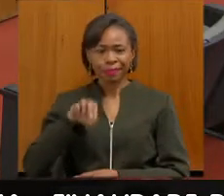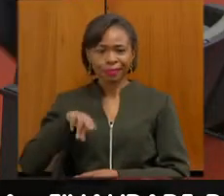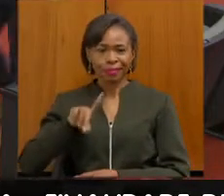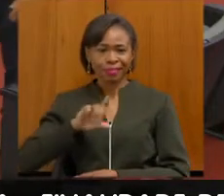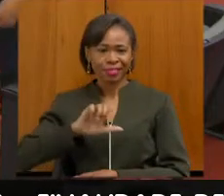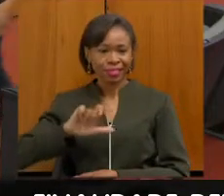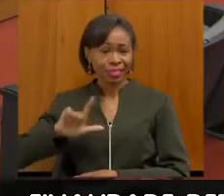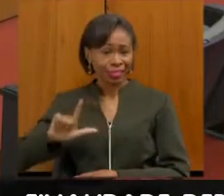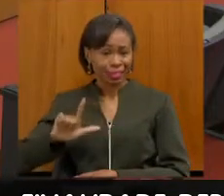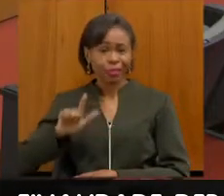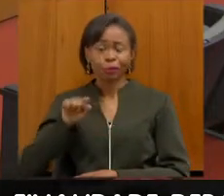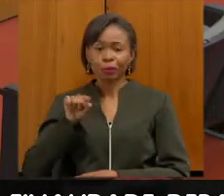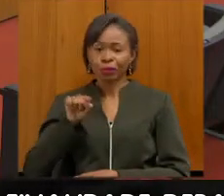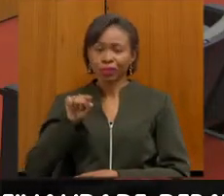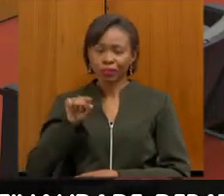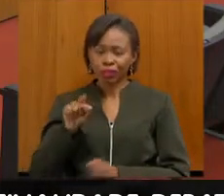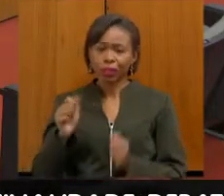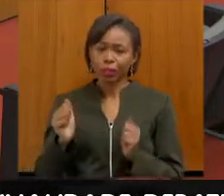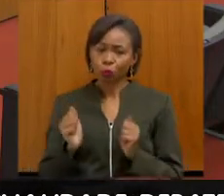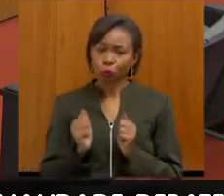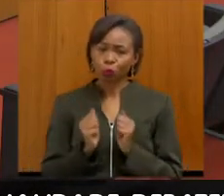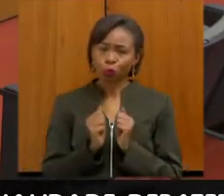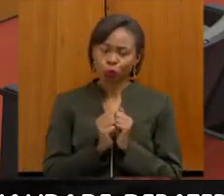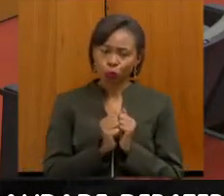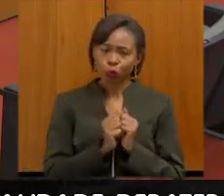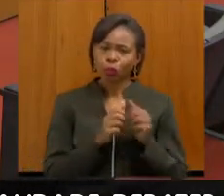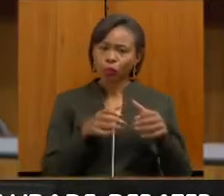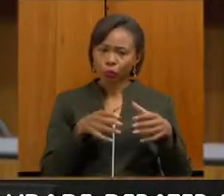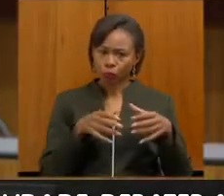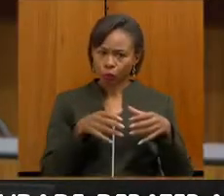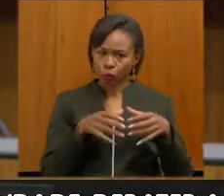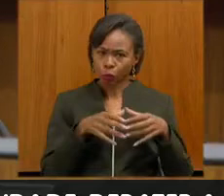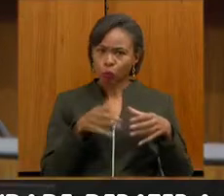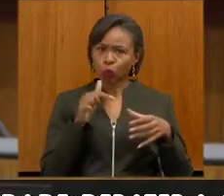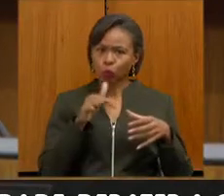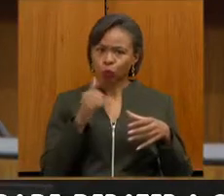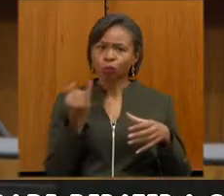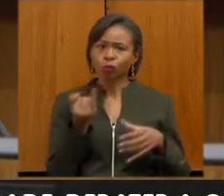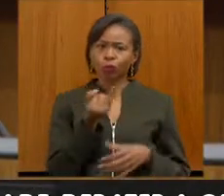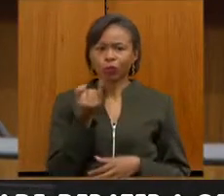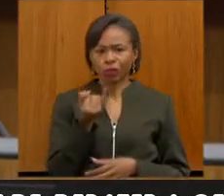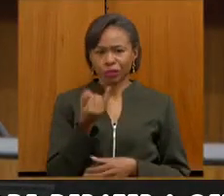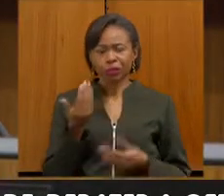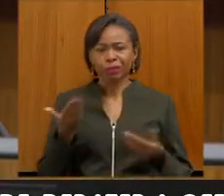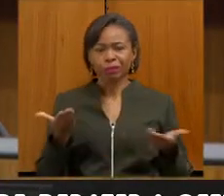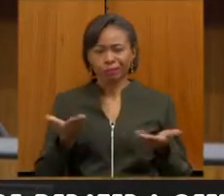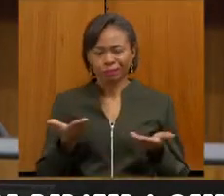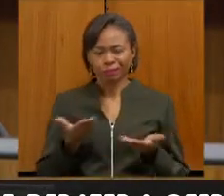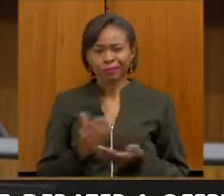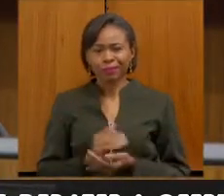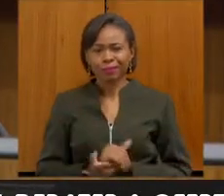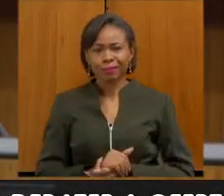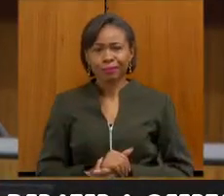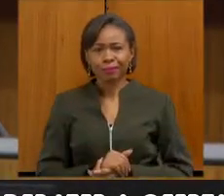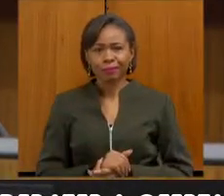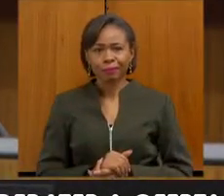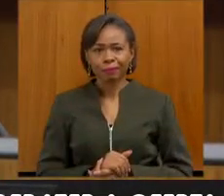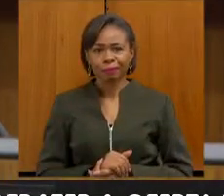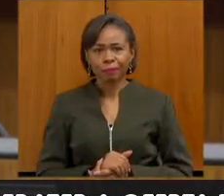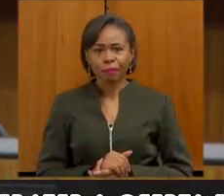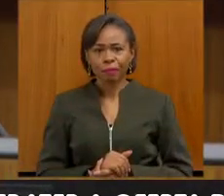por estar fazendo parte desse grupo tão importante nesse momento de hoje. eu gostaria